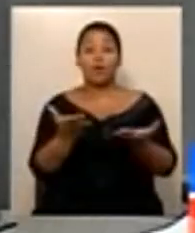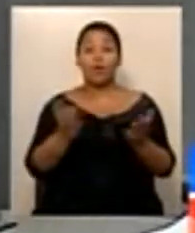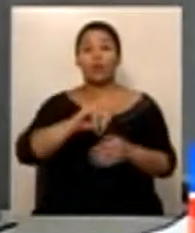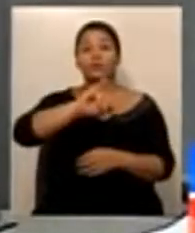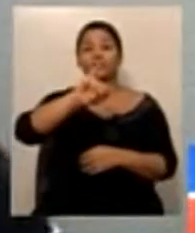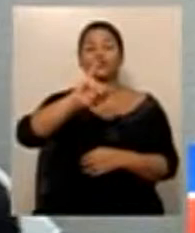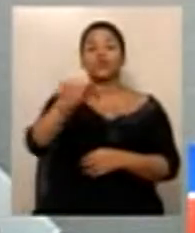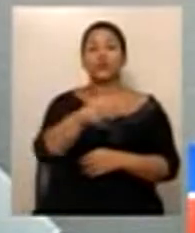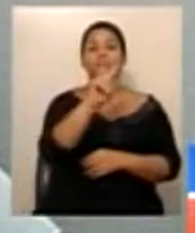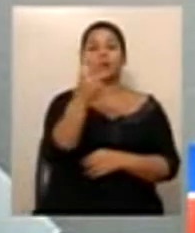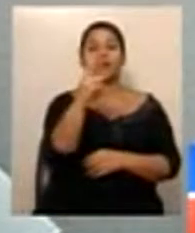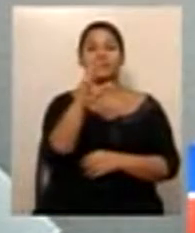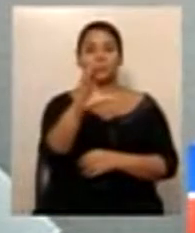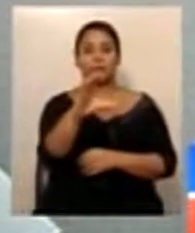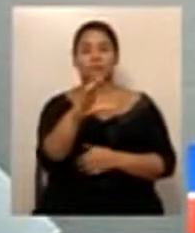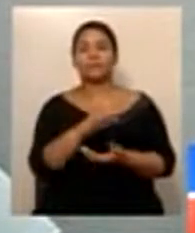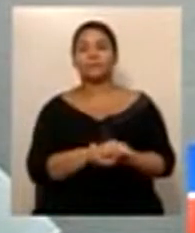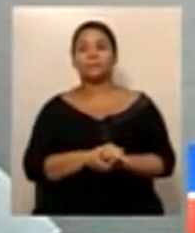Sr.